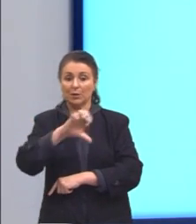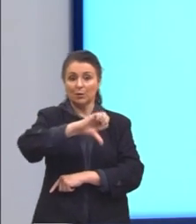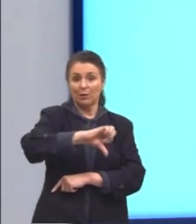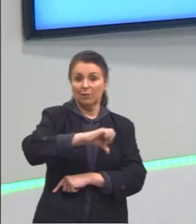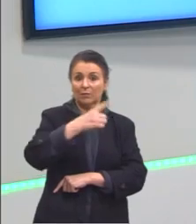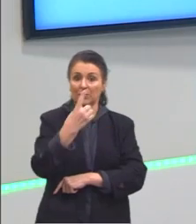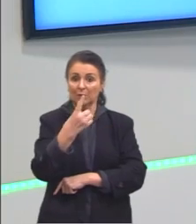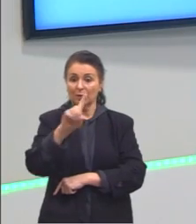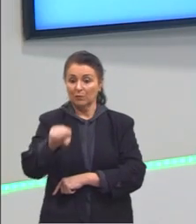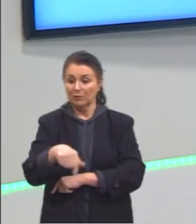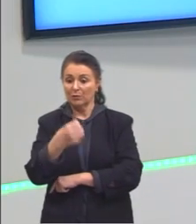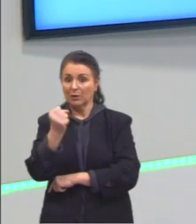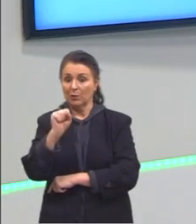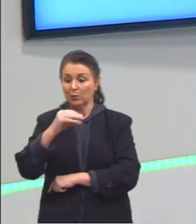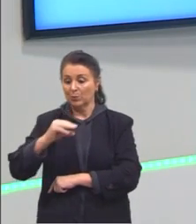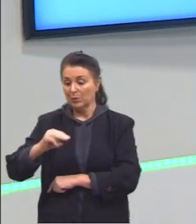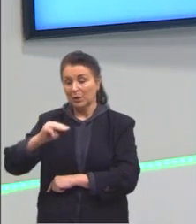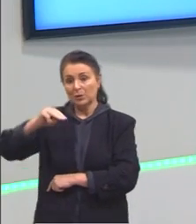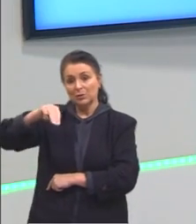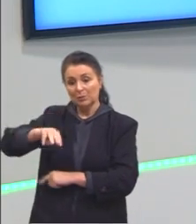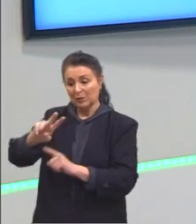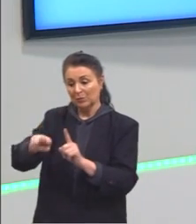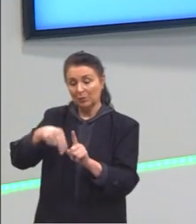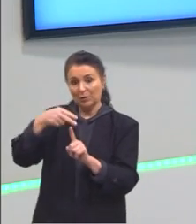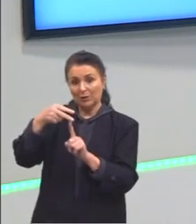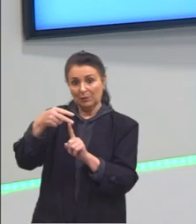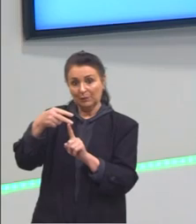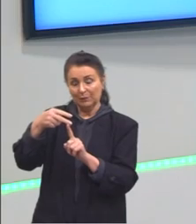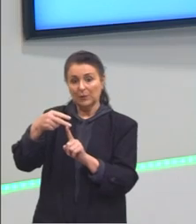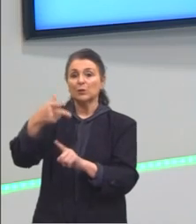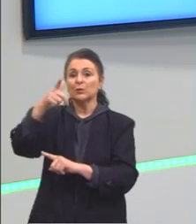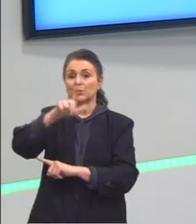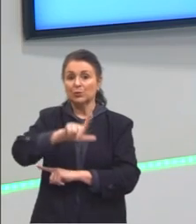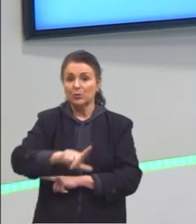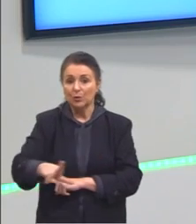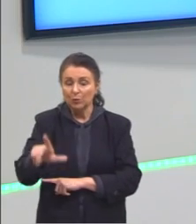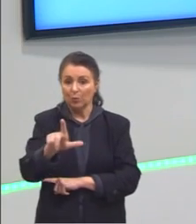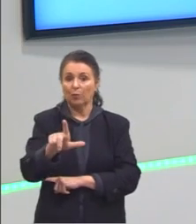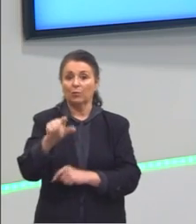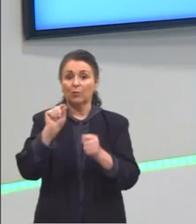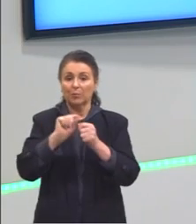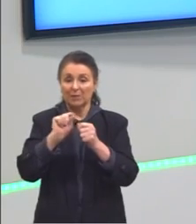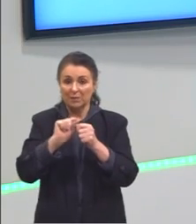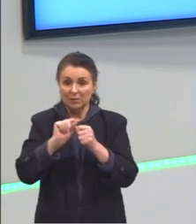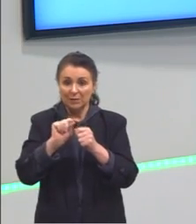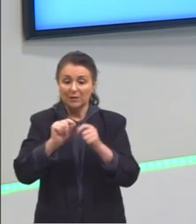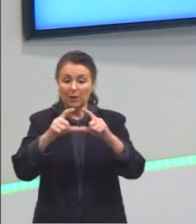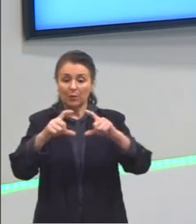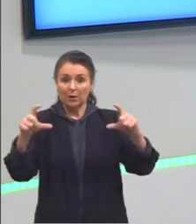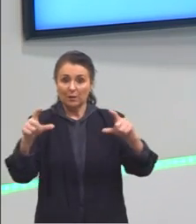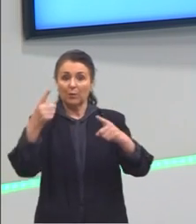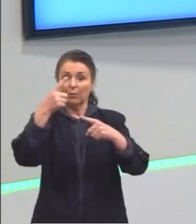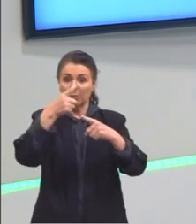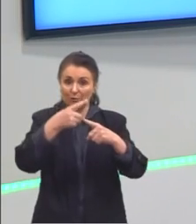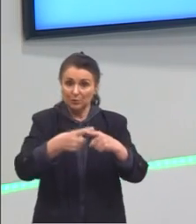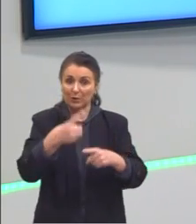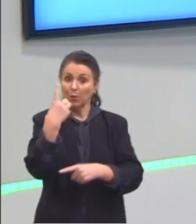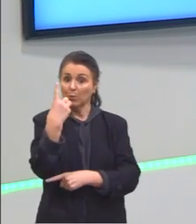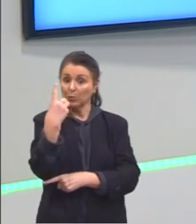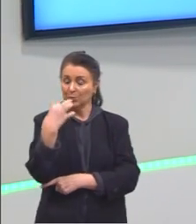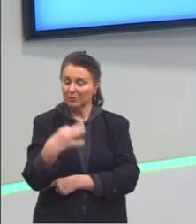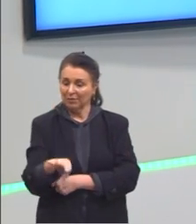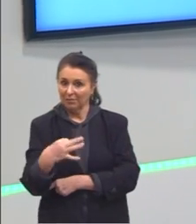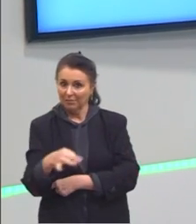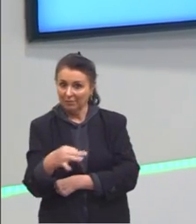,8 centímetros quadrados. Aí, novamente, o custo de fabricação multiplicamos por 1 centavo,